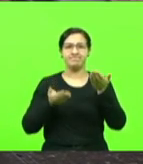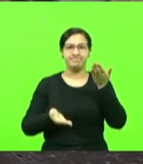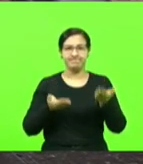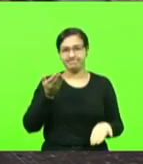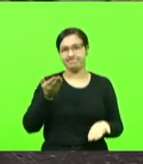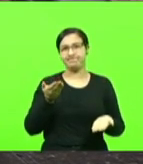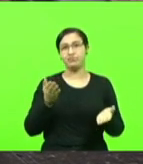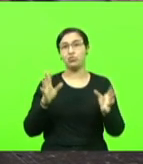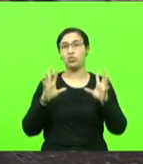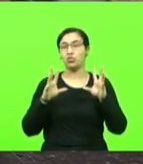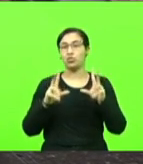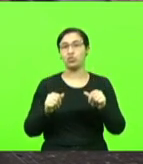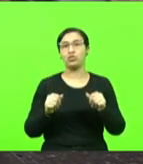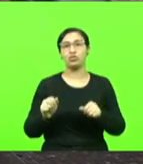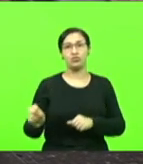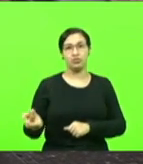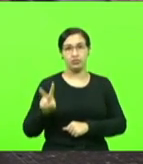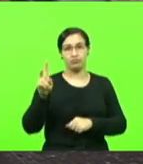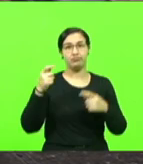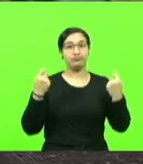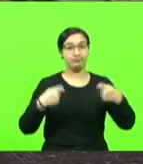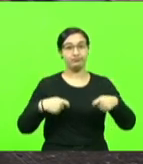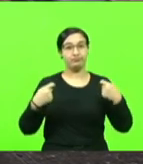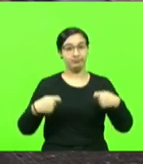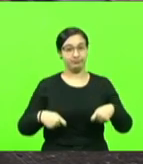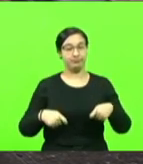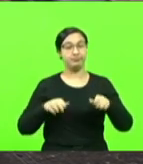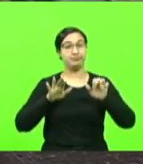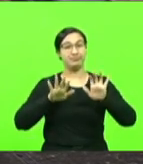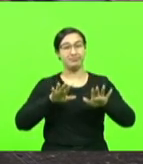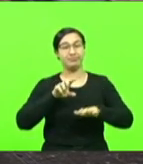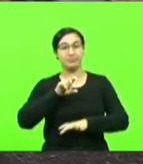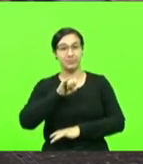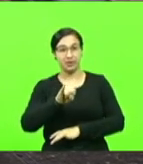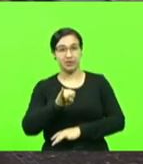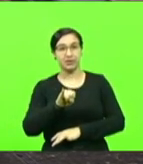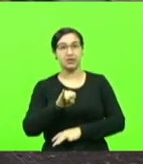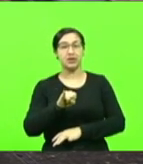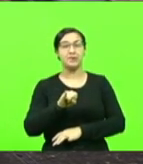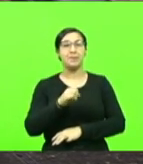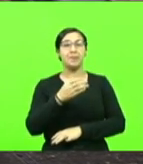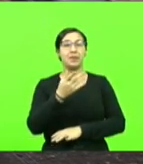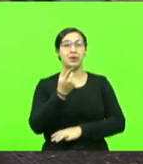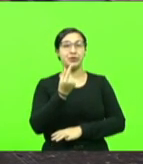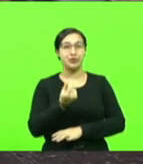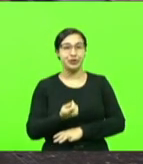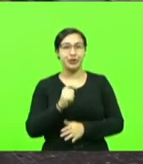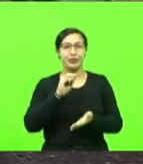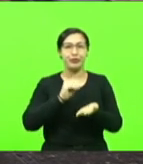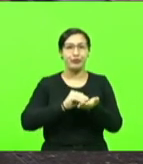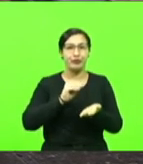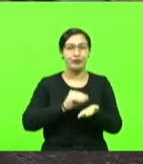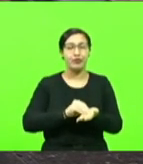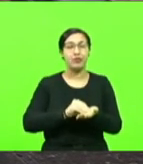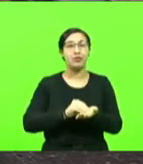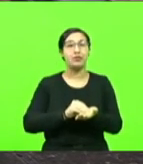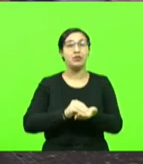devem ser valorizados. Mas, por favor, se o recurso é escasso, faz muito mais sentido